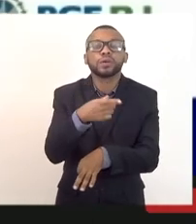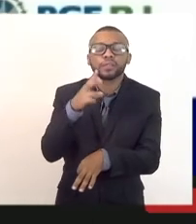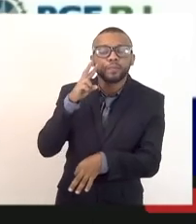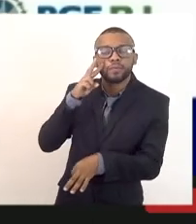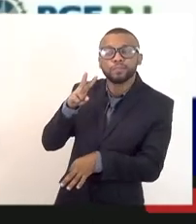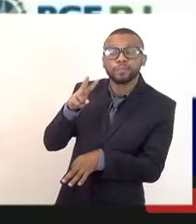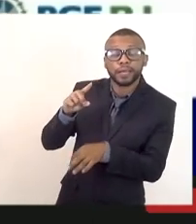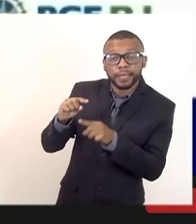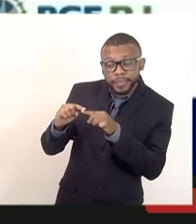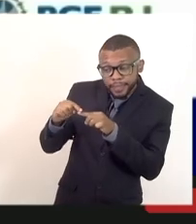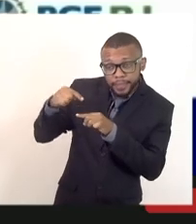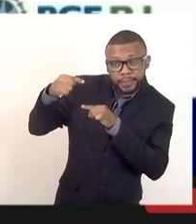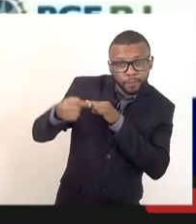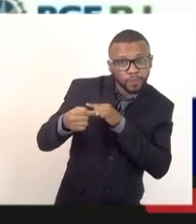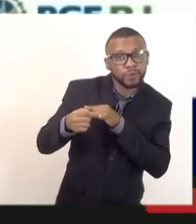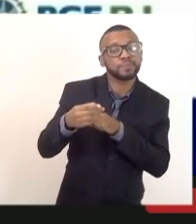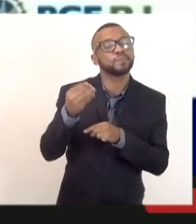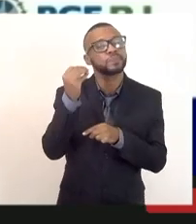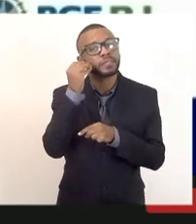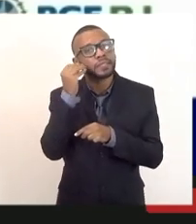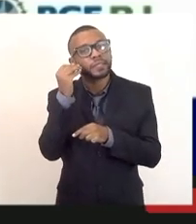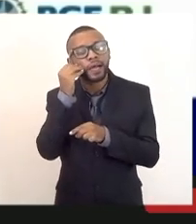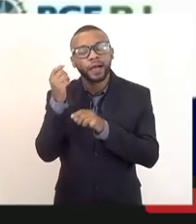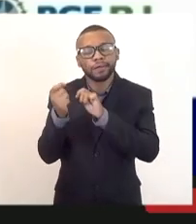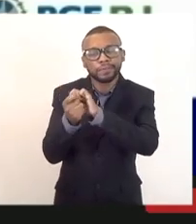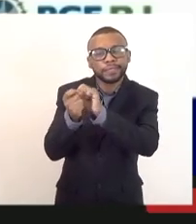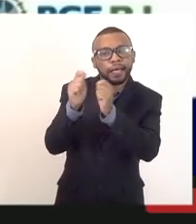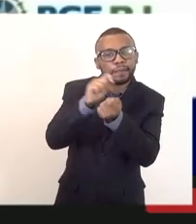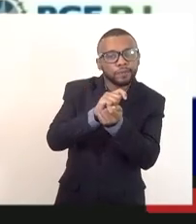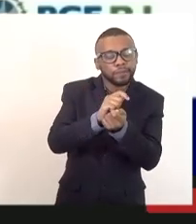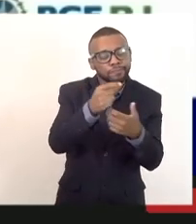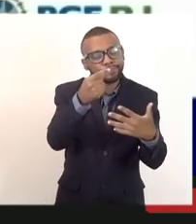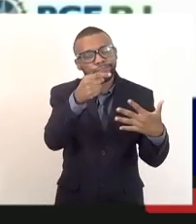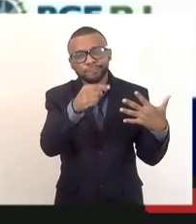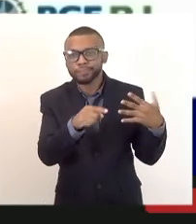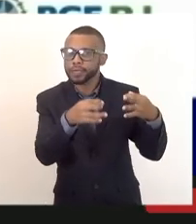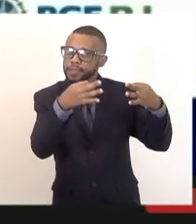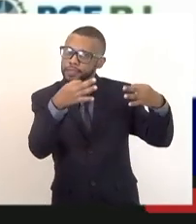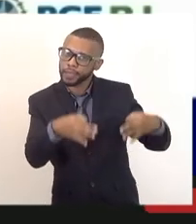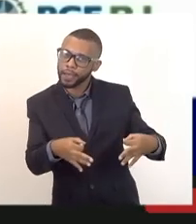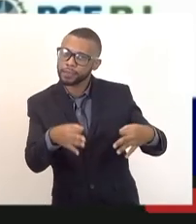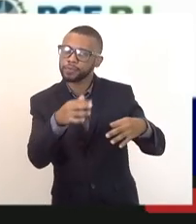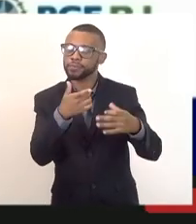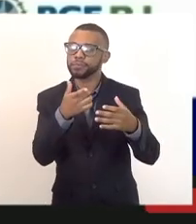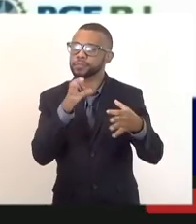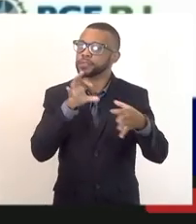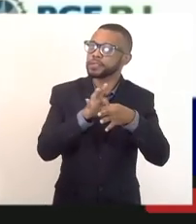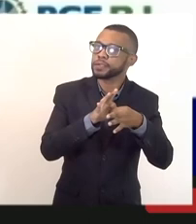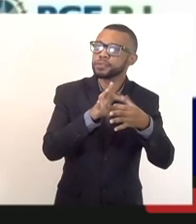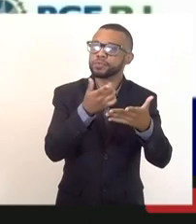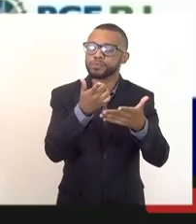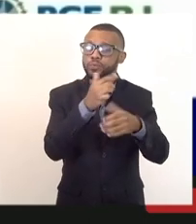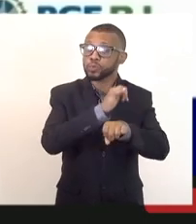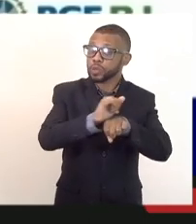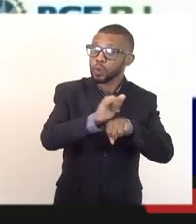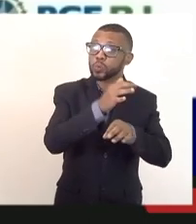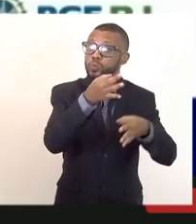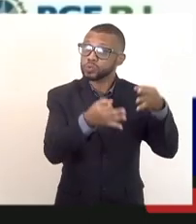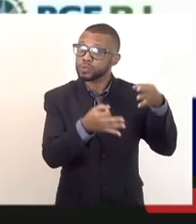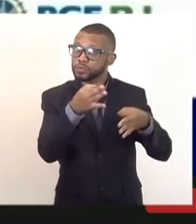depois partir tentar fazer o enquadramento correto, via TAC ou via outro instrumento, dos aspectos jurídicos que envolvem a PGE,